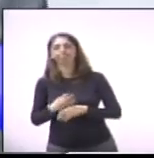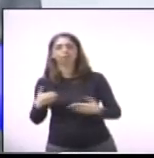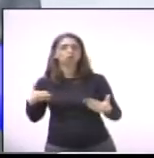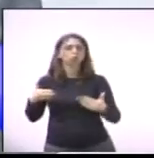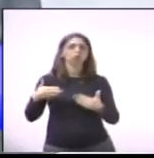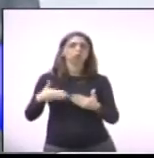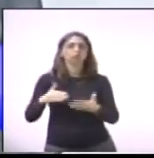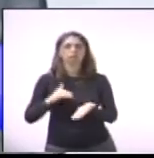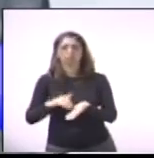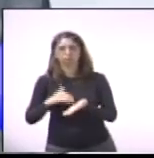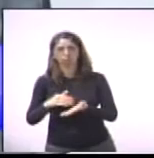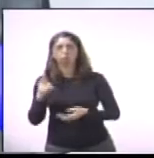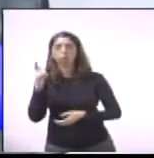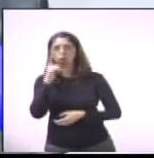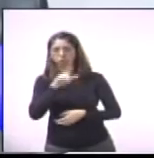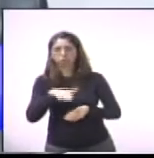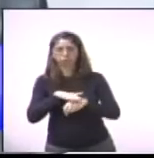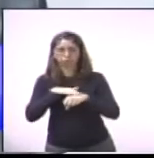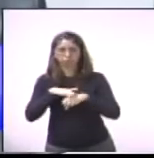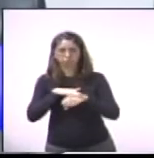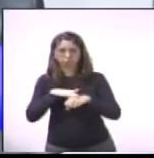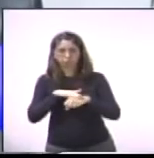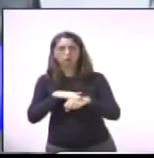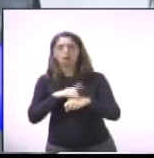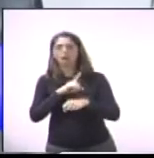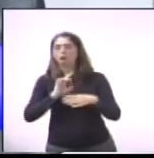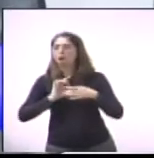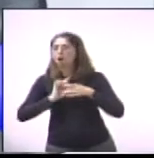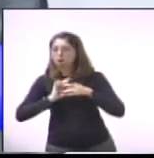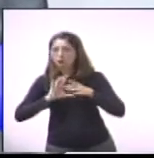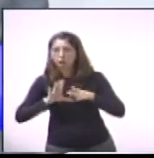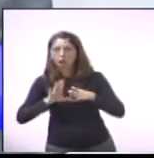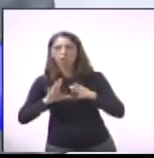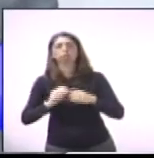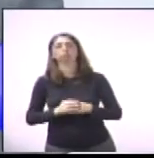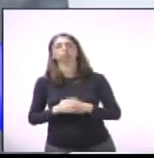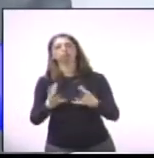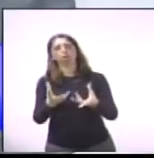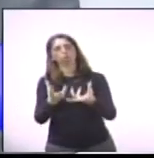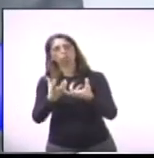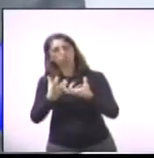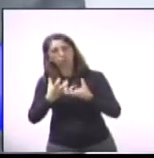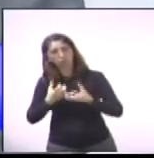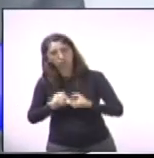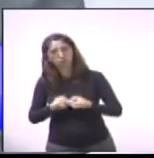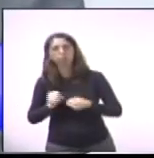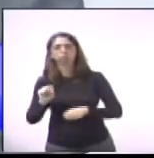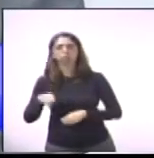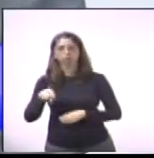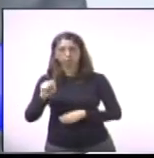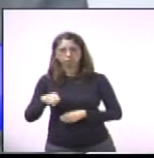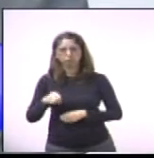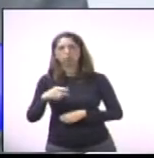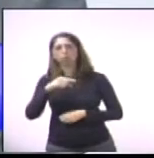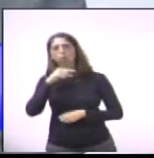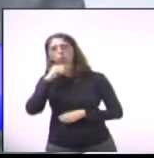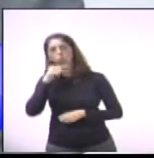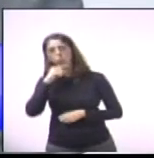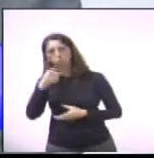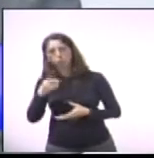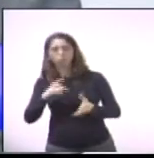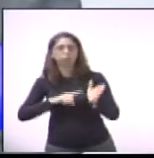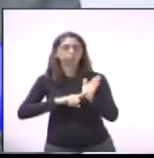absolutamente à nossa disposição para poder tirar todas as dúvidas que se referem, não